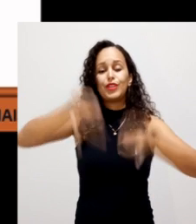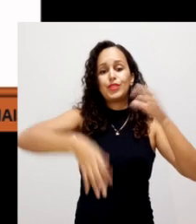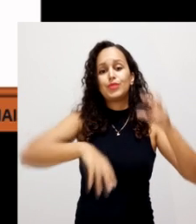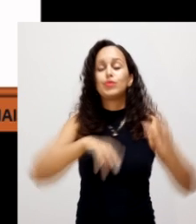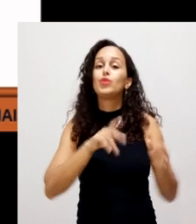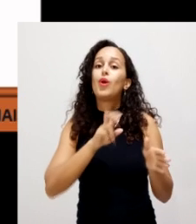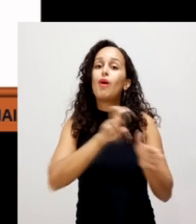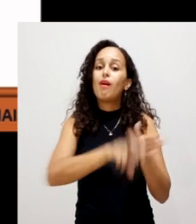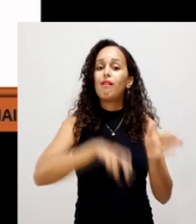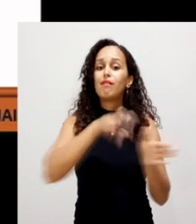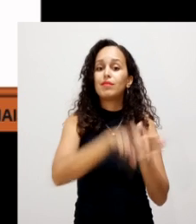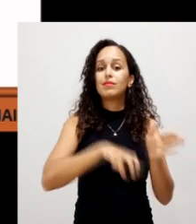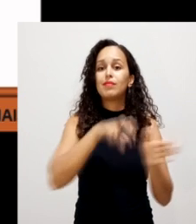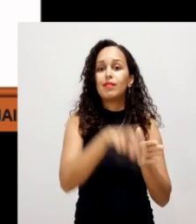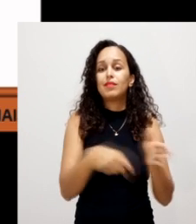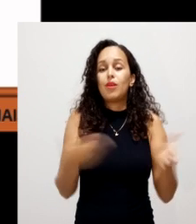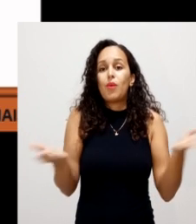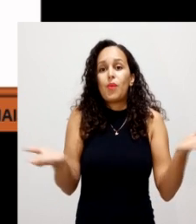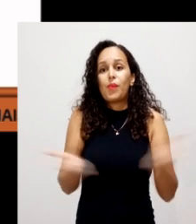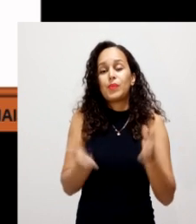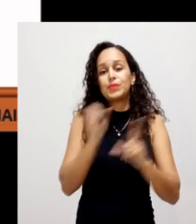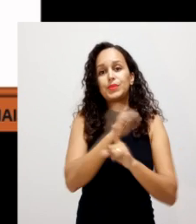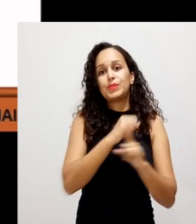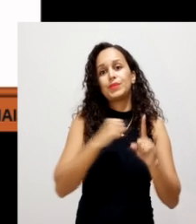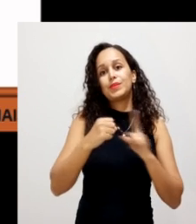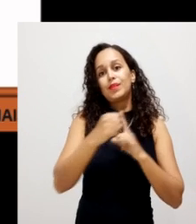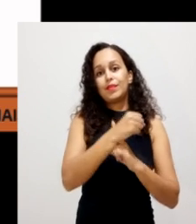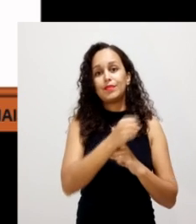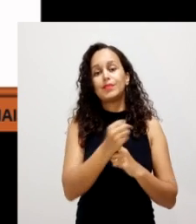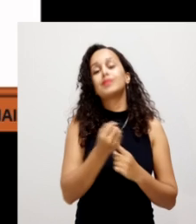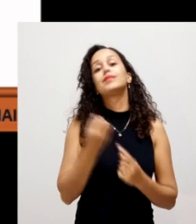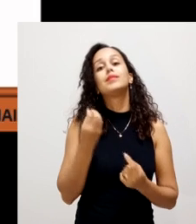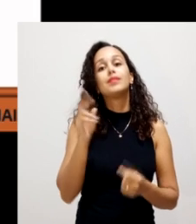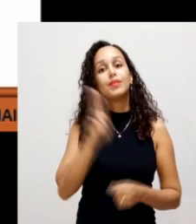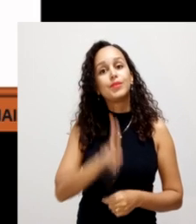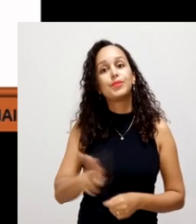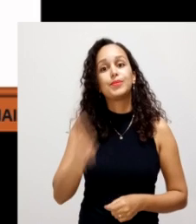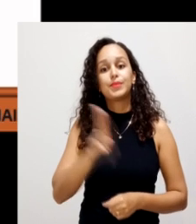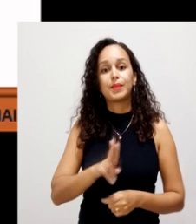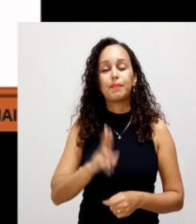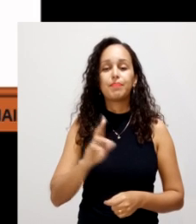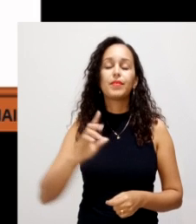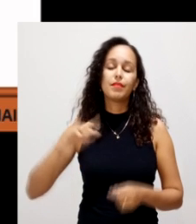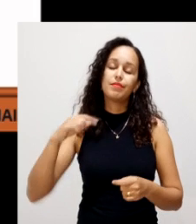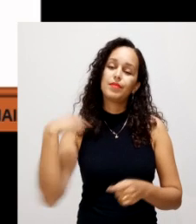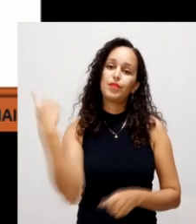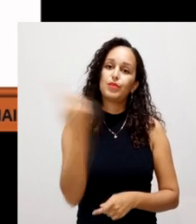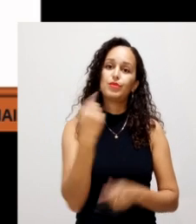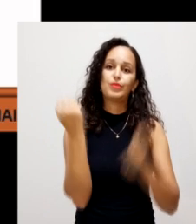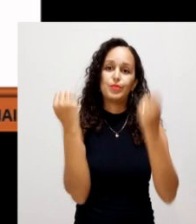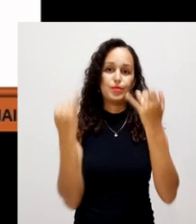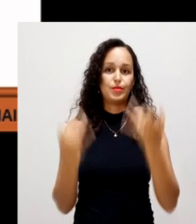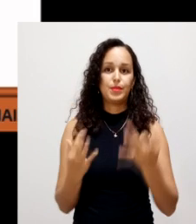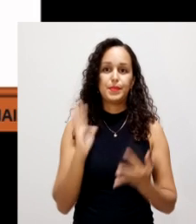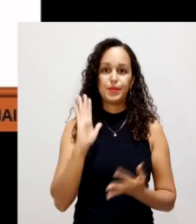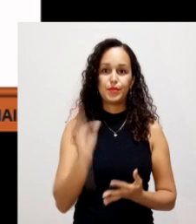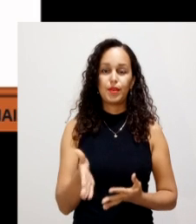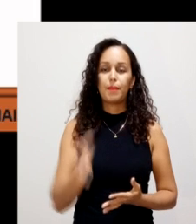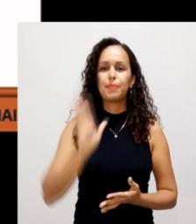de origem agropecuária vigente na sociedade globalizada. Que é o que nós já vimos falando, né?